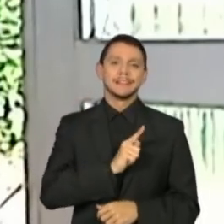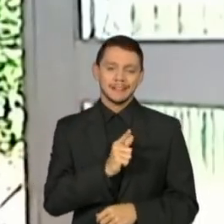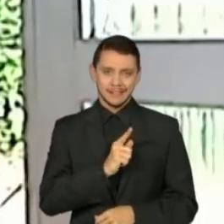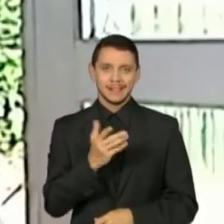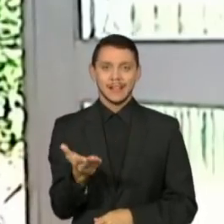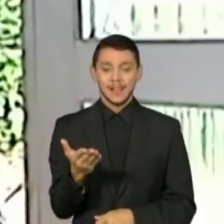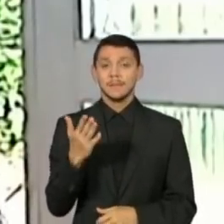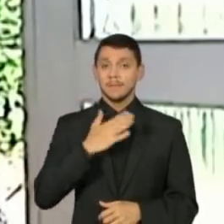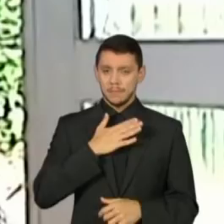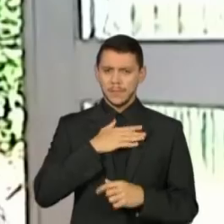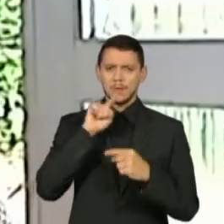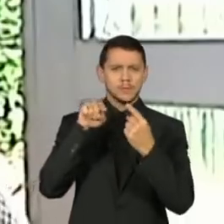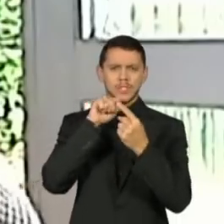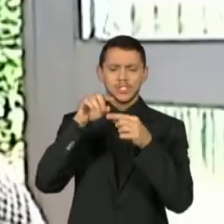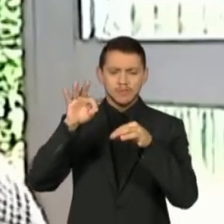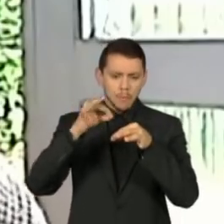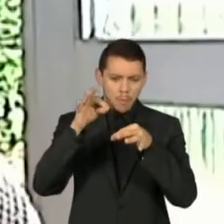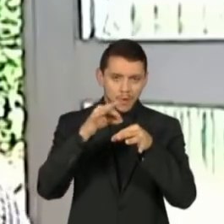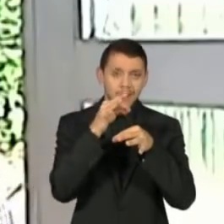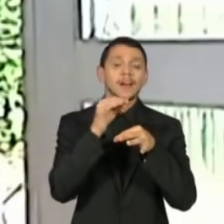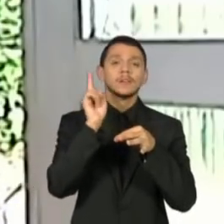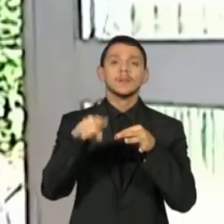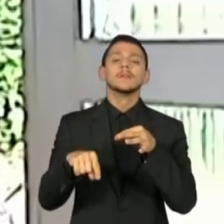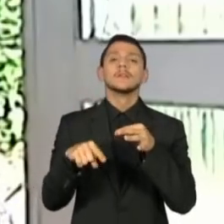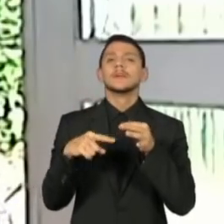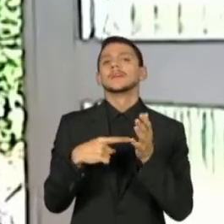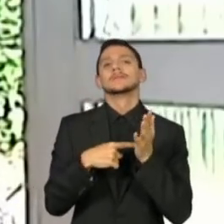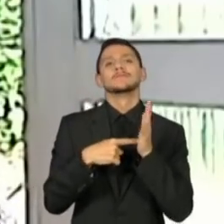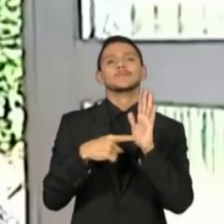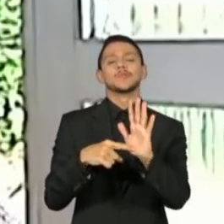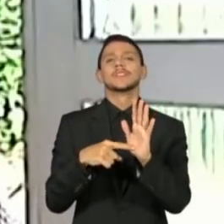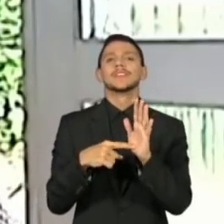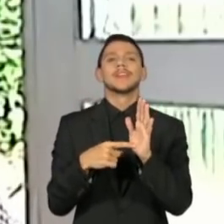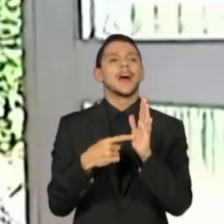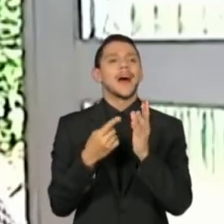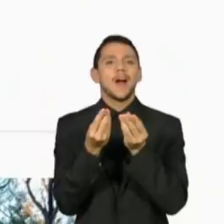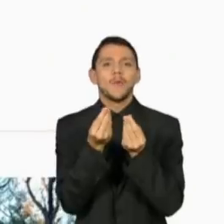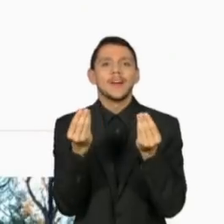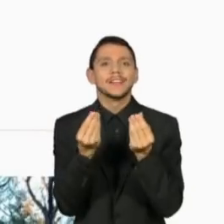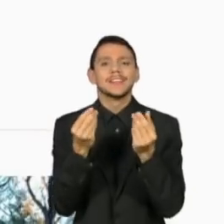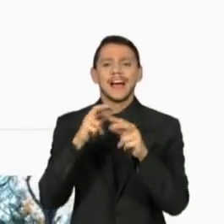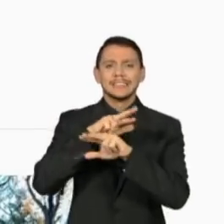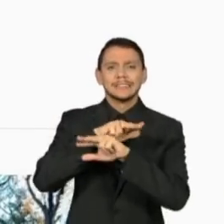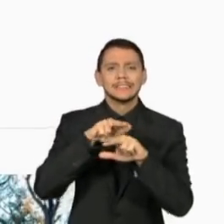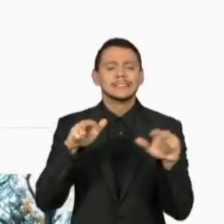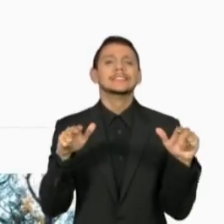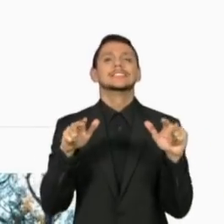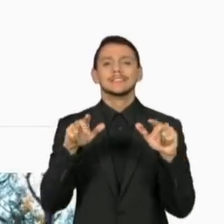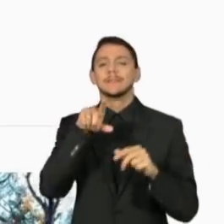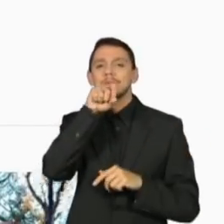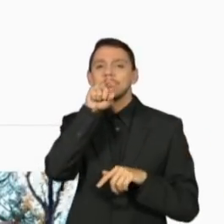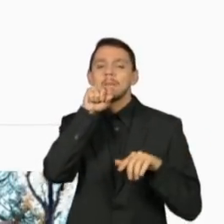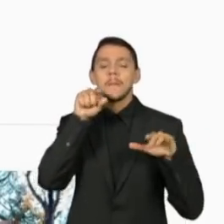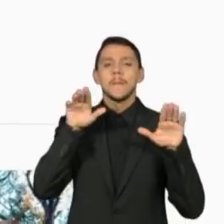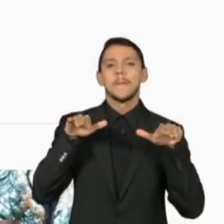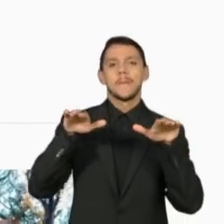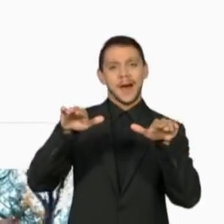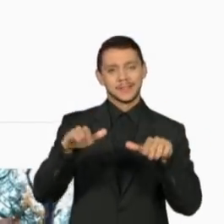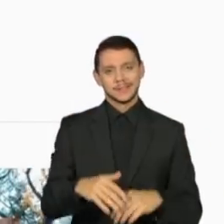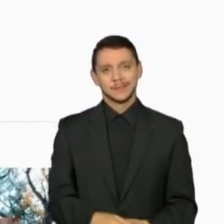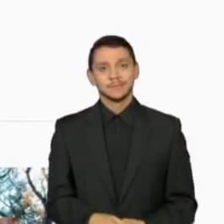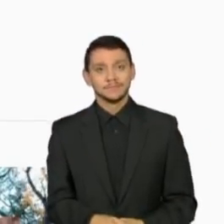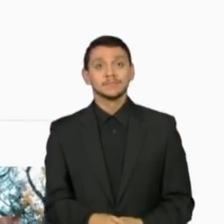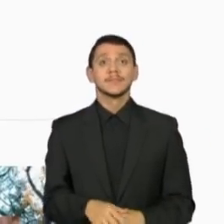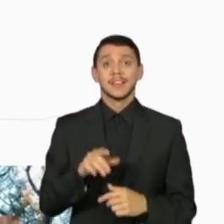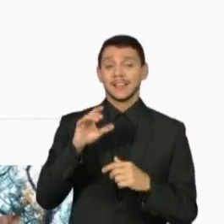bordados, é fazer a maior variedade possível de espécies brasileiras de pássaros. No canal Leveza Arte, no Instagram,